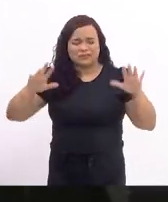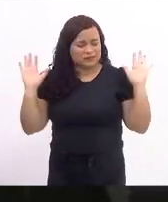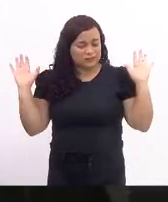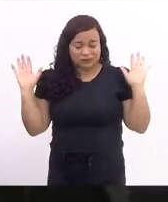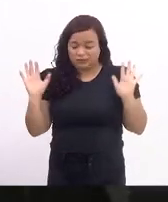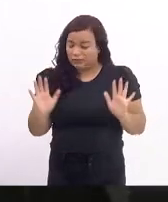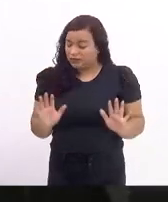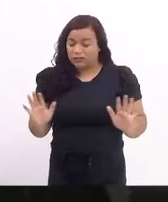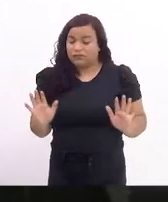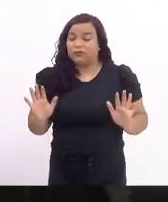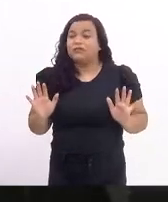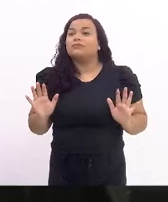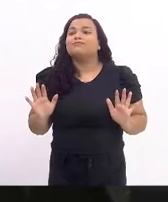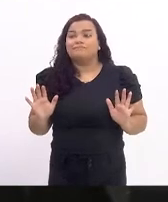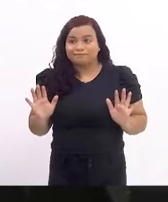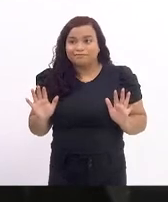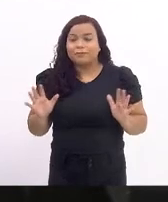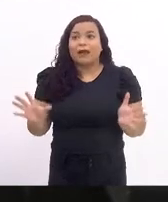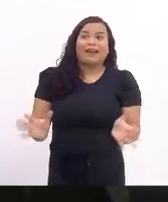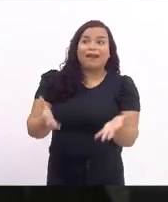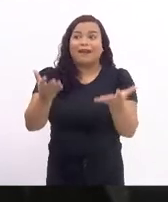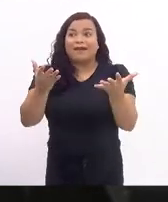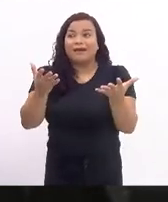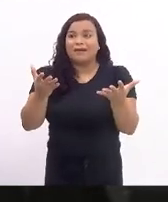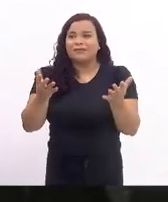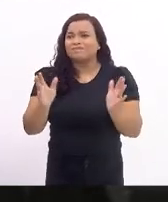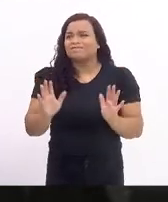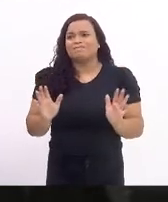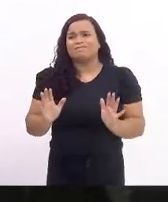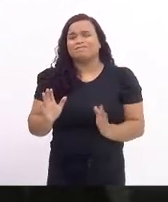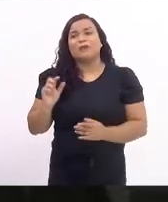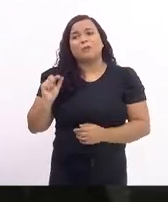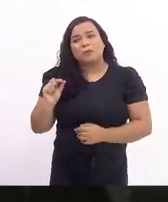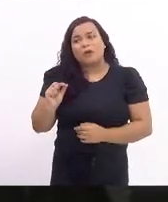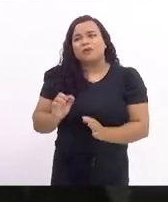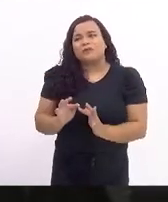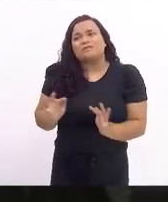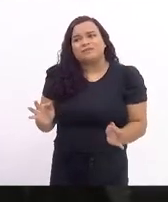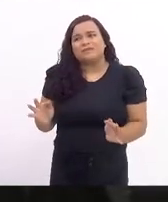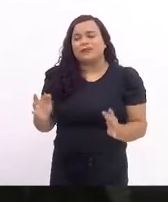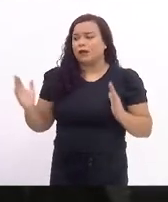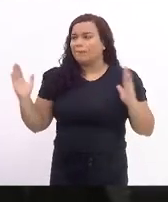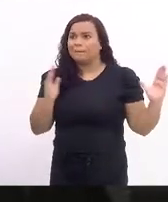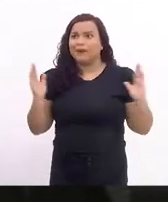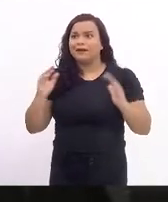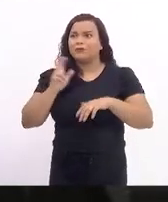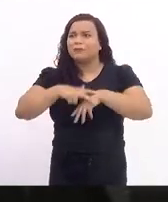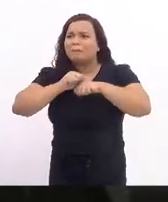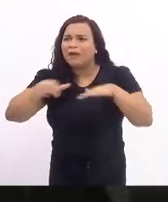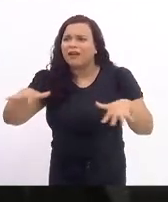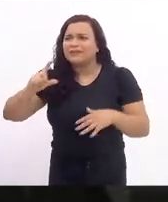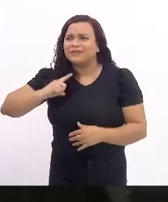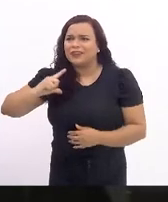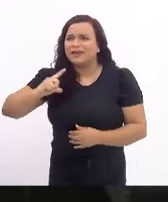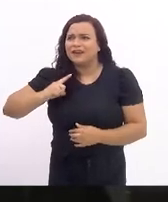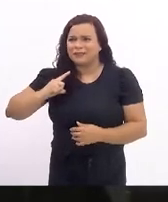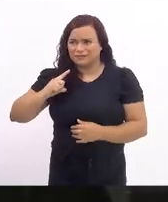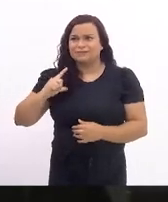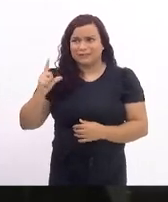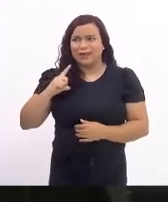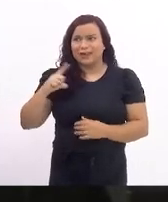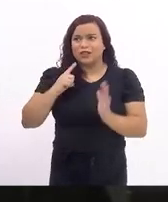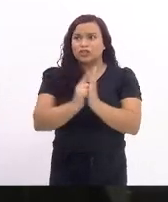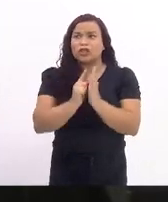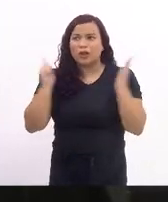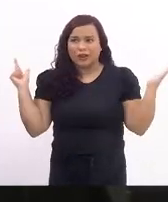tem-se pouco a comemorar. Se a gente pegar nesse período pandêmico, e está publicado nos